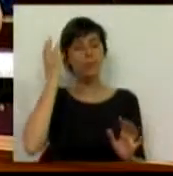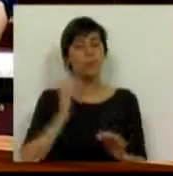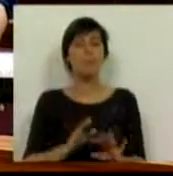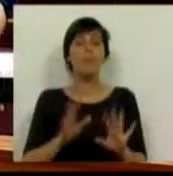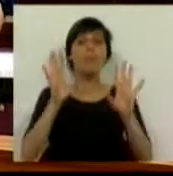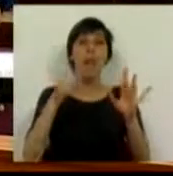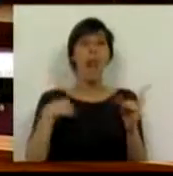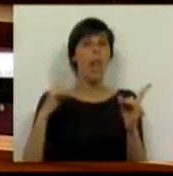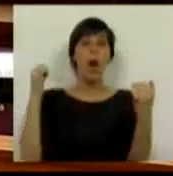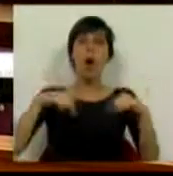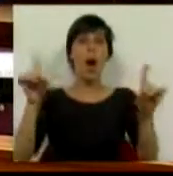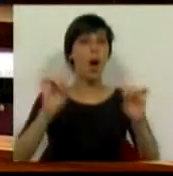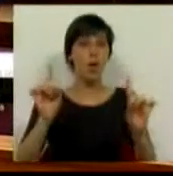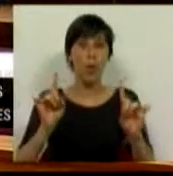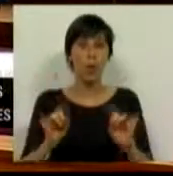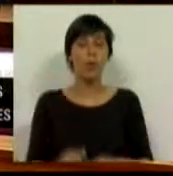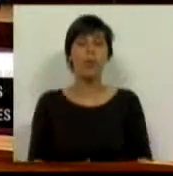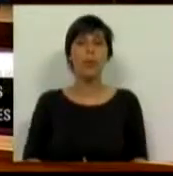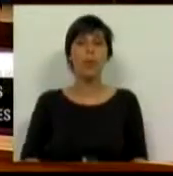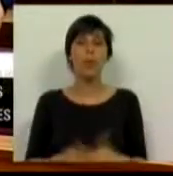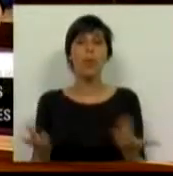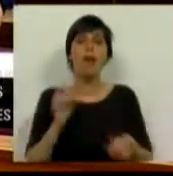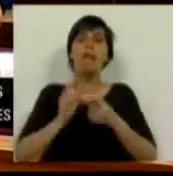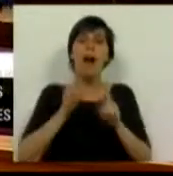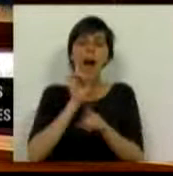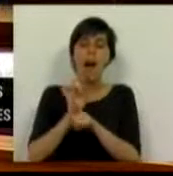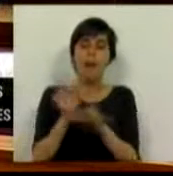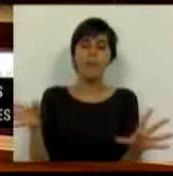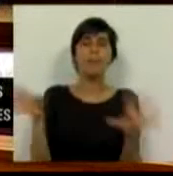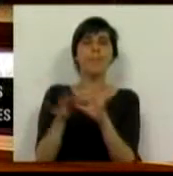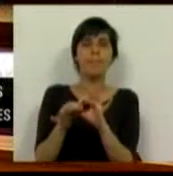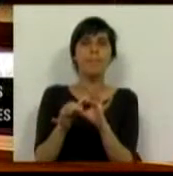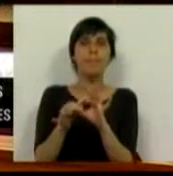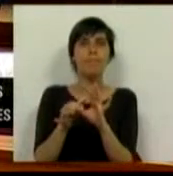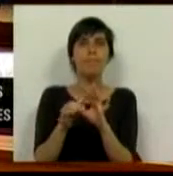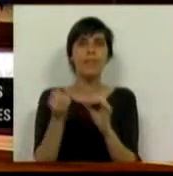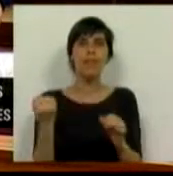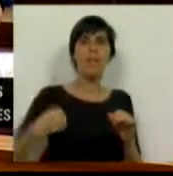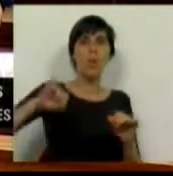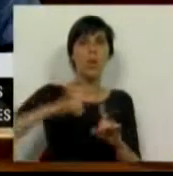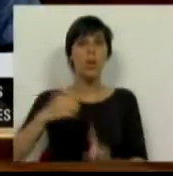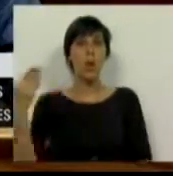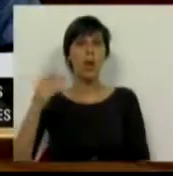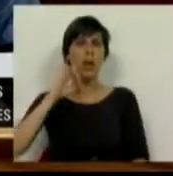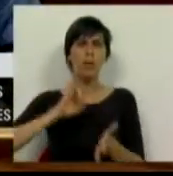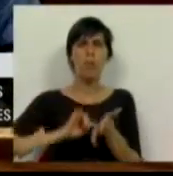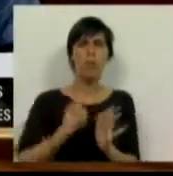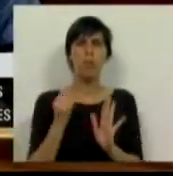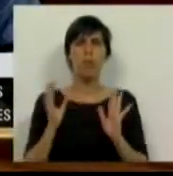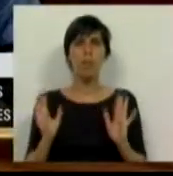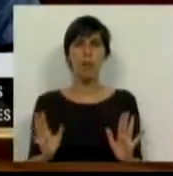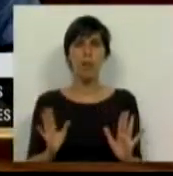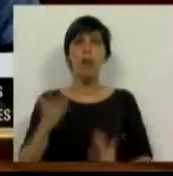No que nós estamos de acordo é naquilo que tem a ver com a violação de um fundamental,